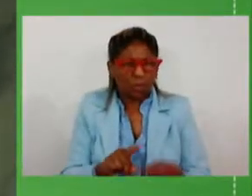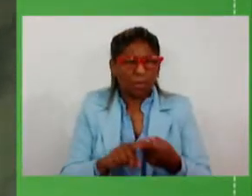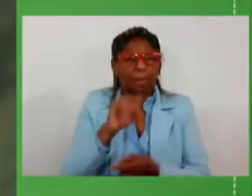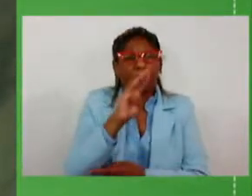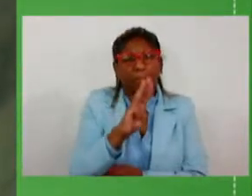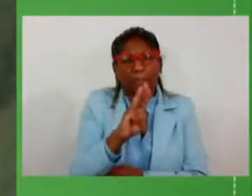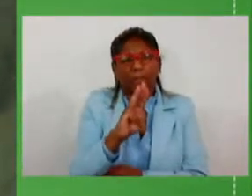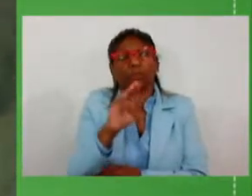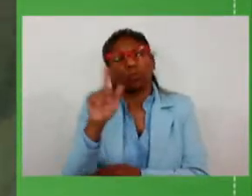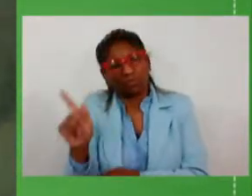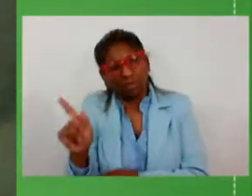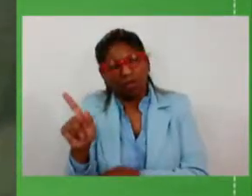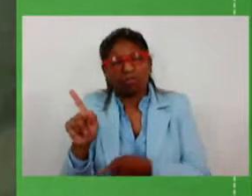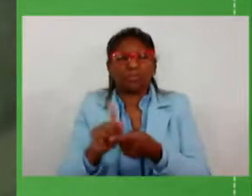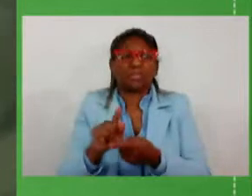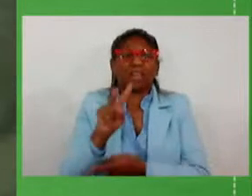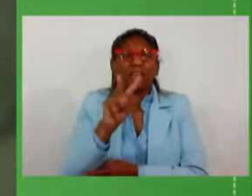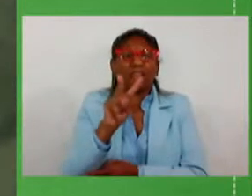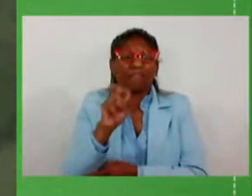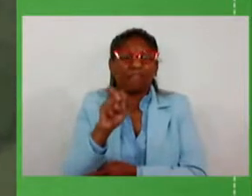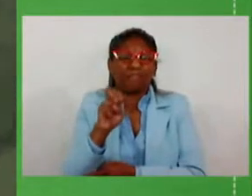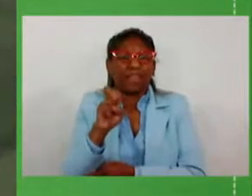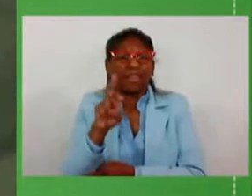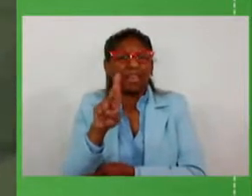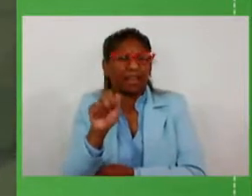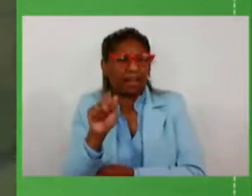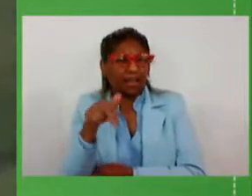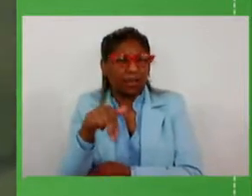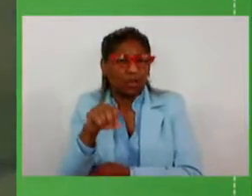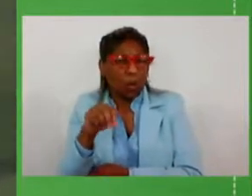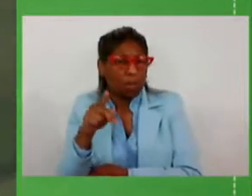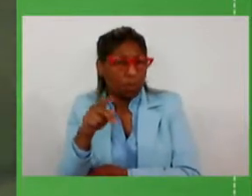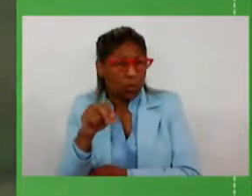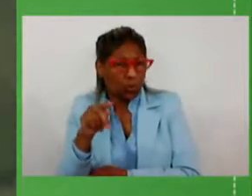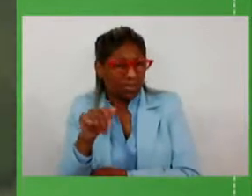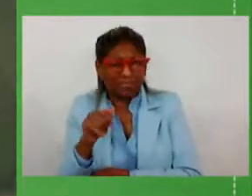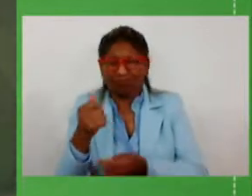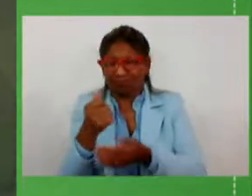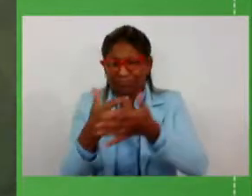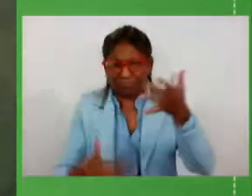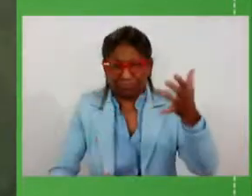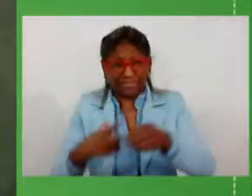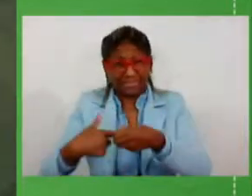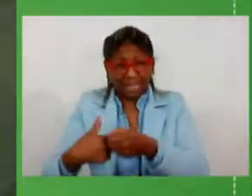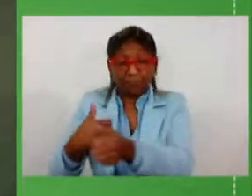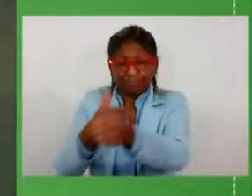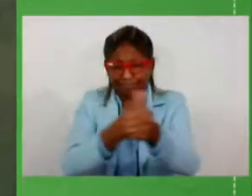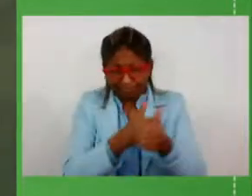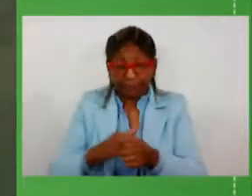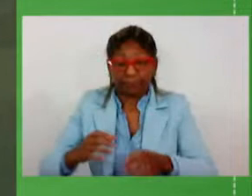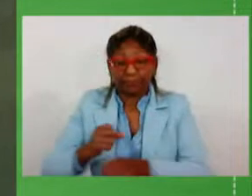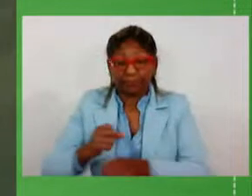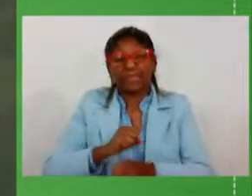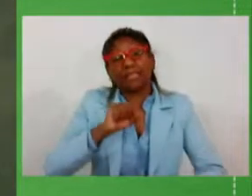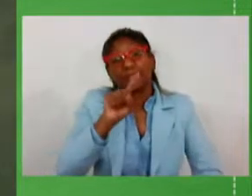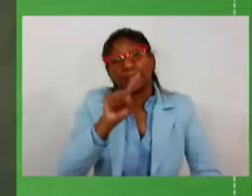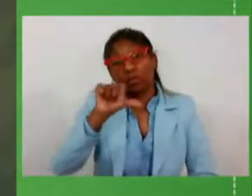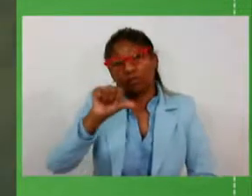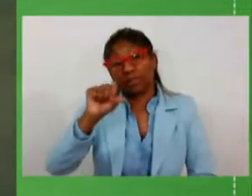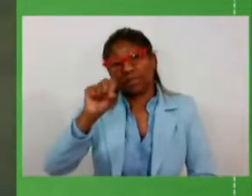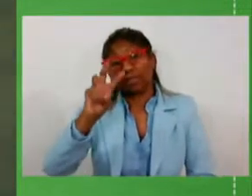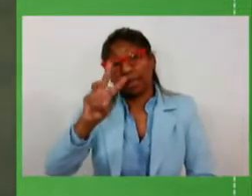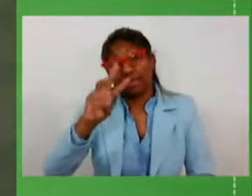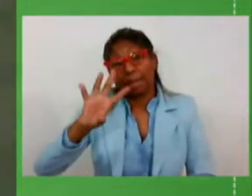municípios como Guaporé Paraí e Serafina Correia mais pro oeste com a projeção de 193 milhões praticamente